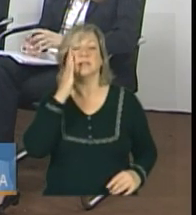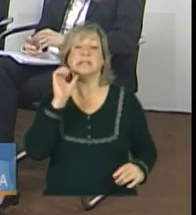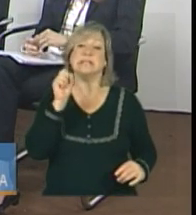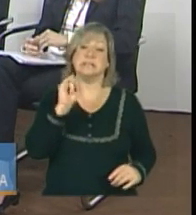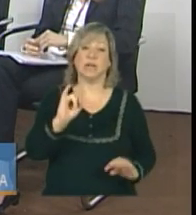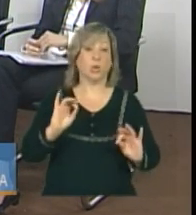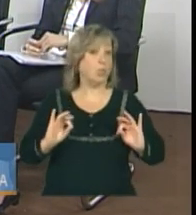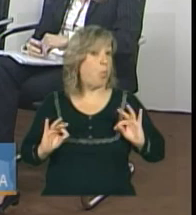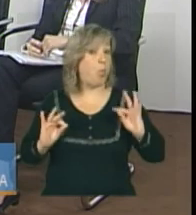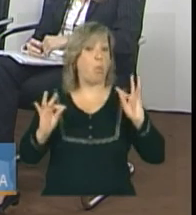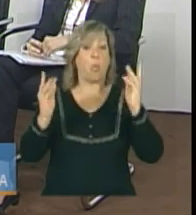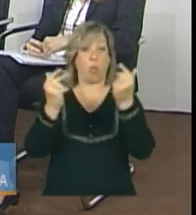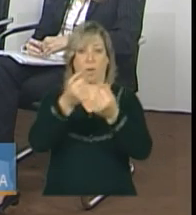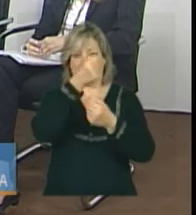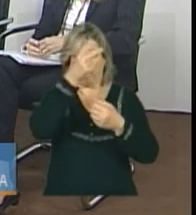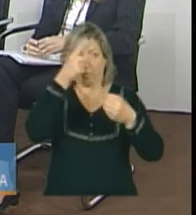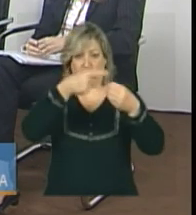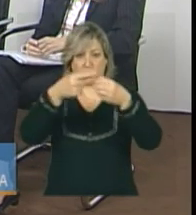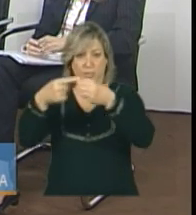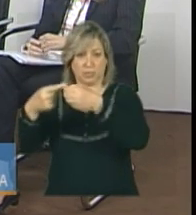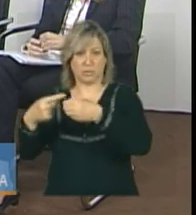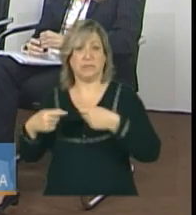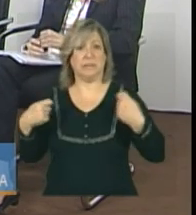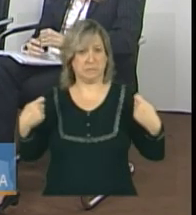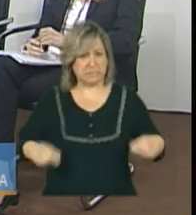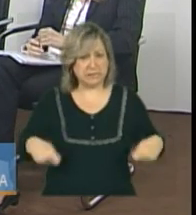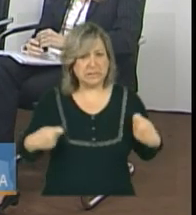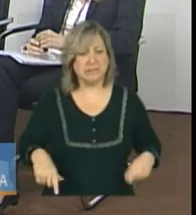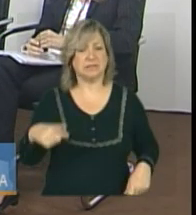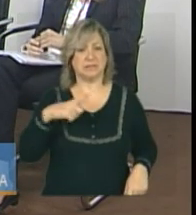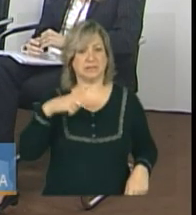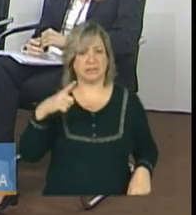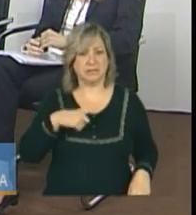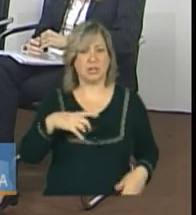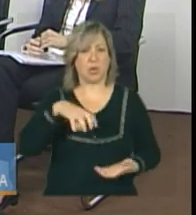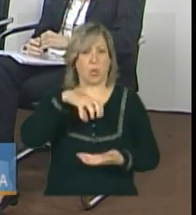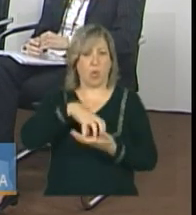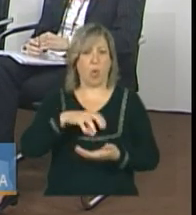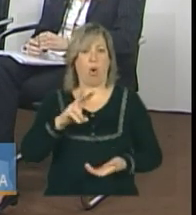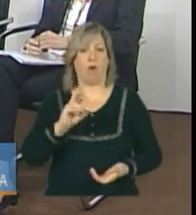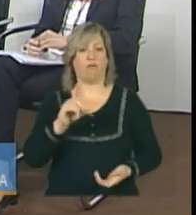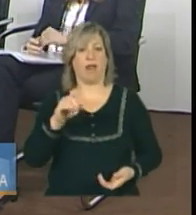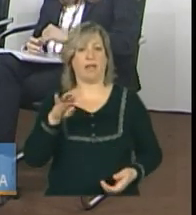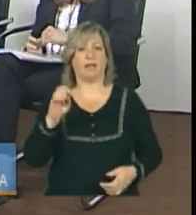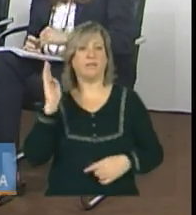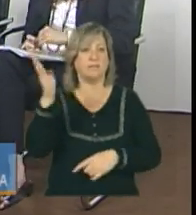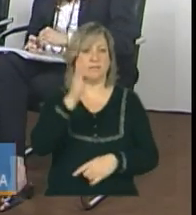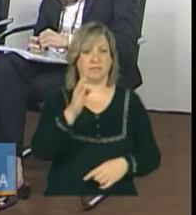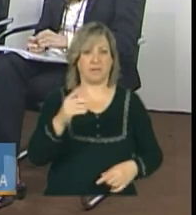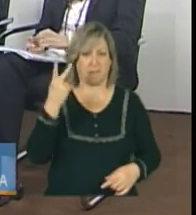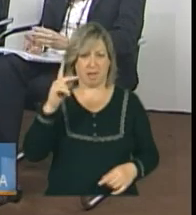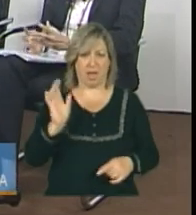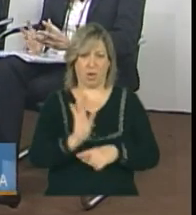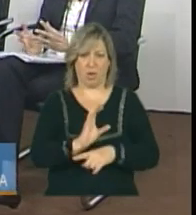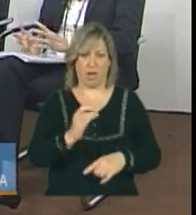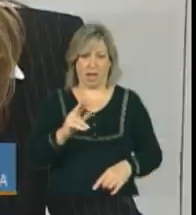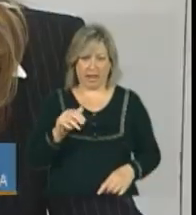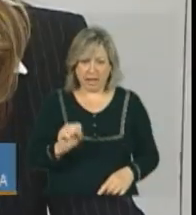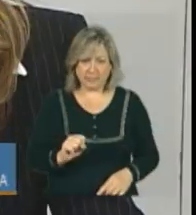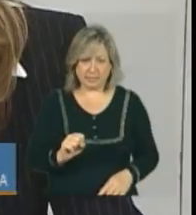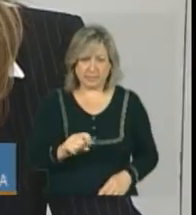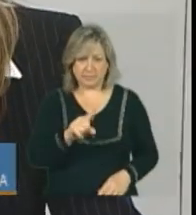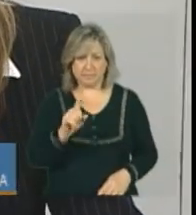têm de formar uma equipe volante para as ações do CRAS. Oi, Marcos. Não necessariamente.